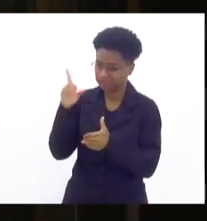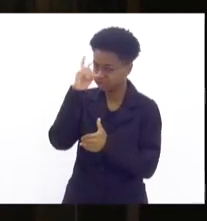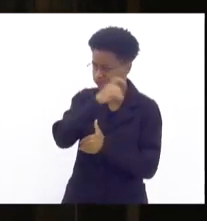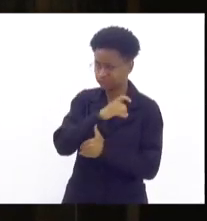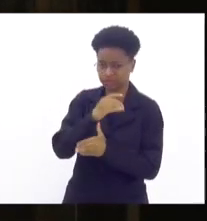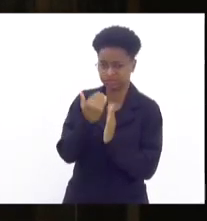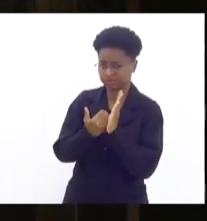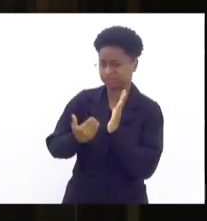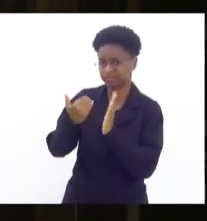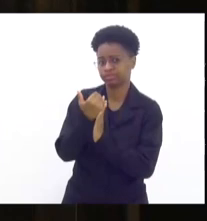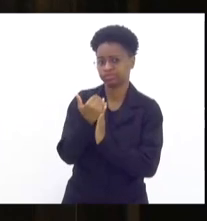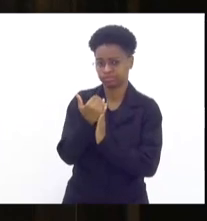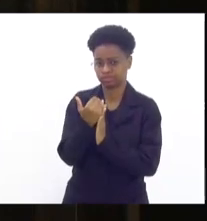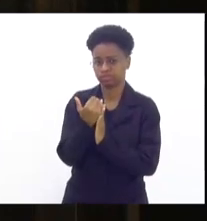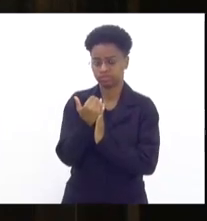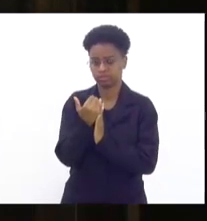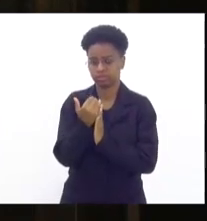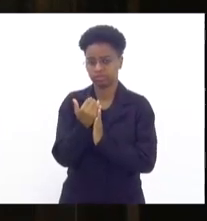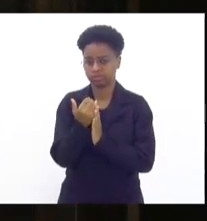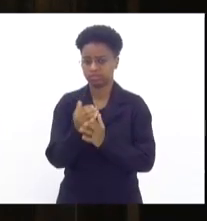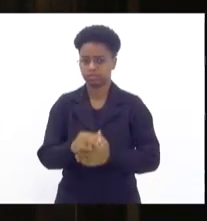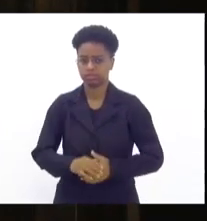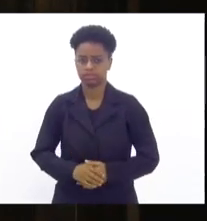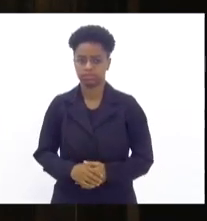difícil para conseguir